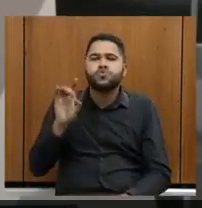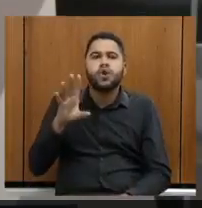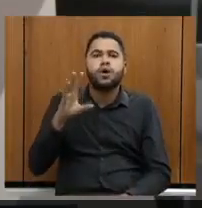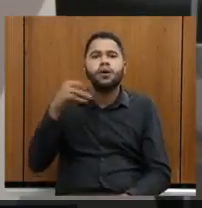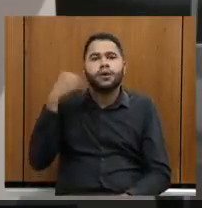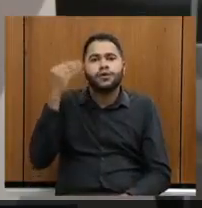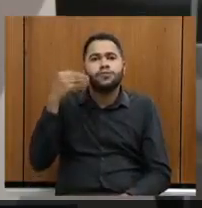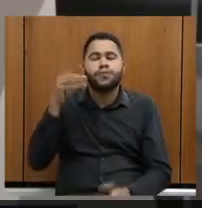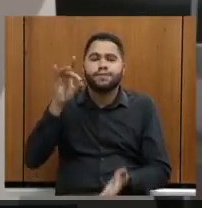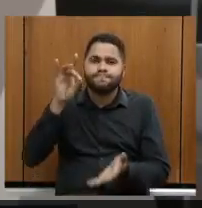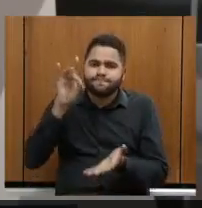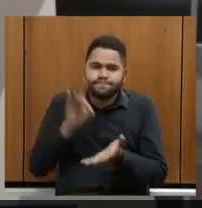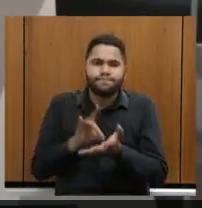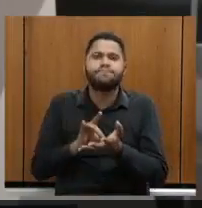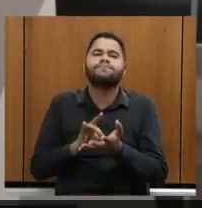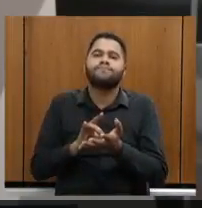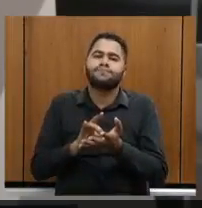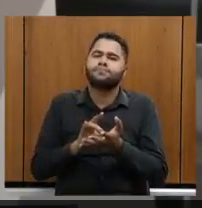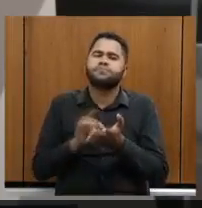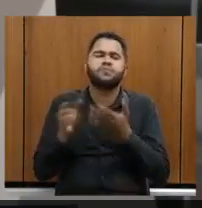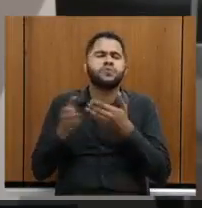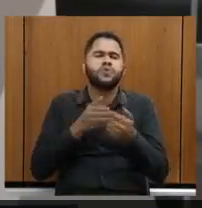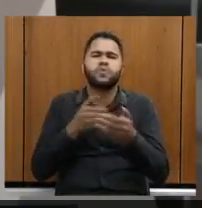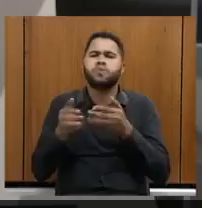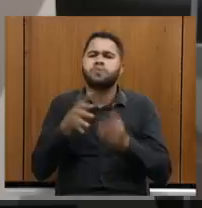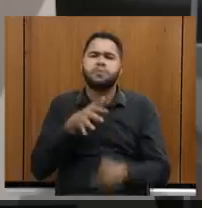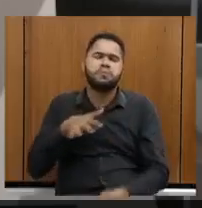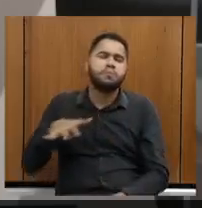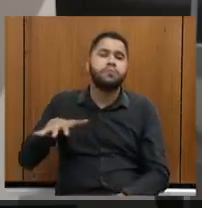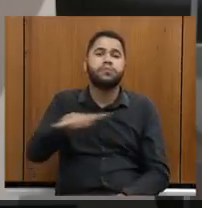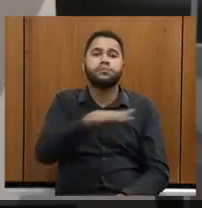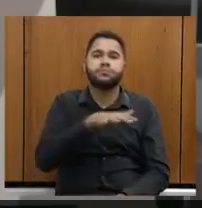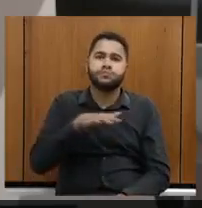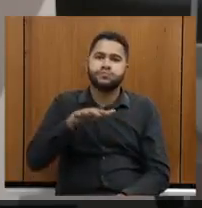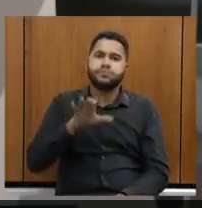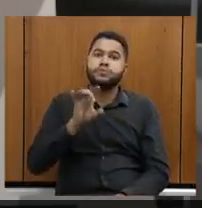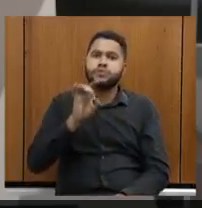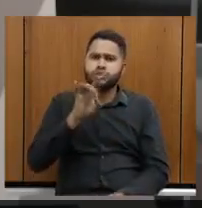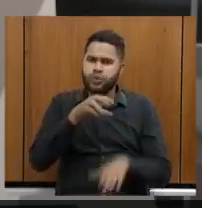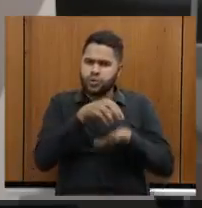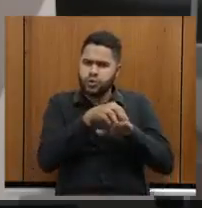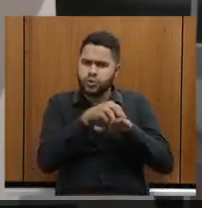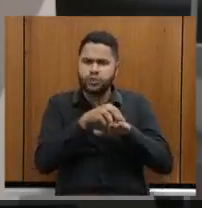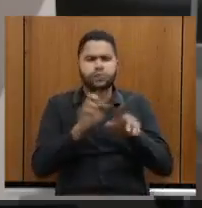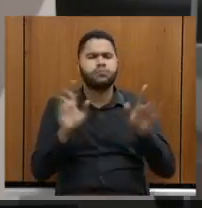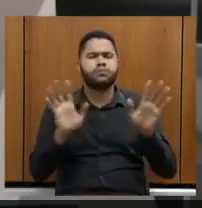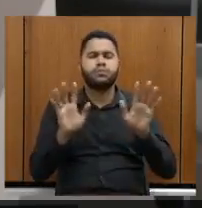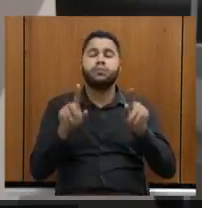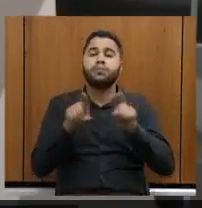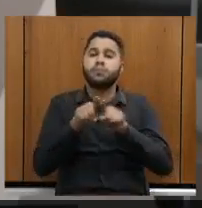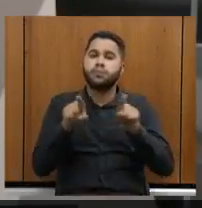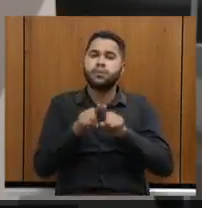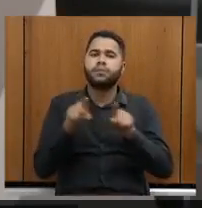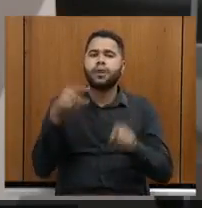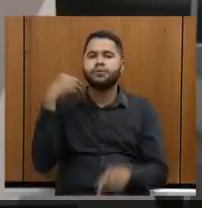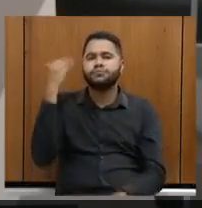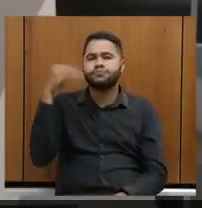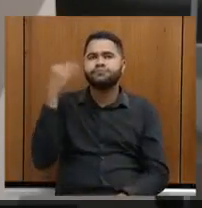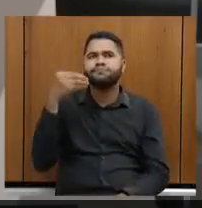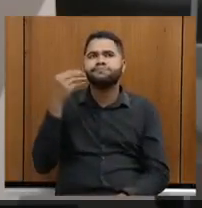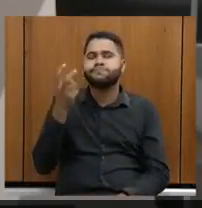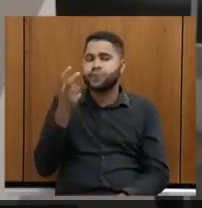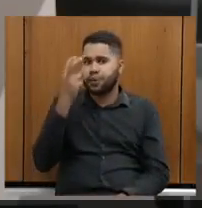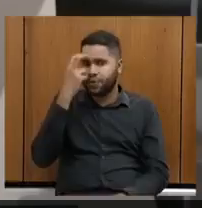experiência verdadeira em qualquer âmbito, não somente no turismo, mas a experiência que a